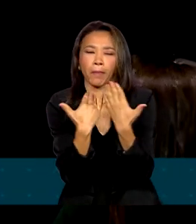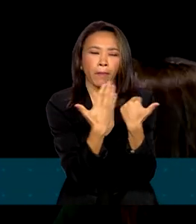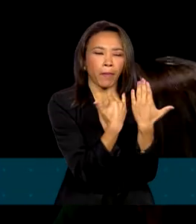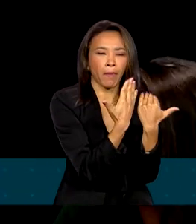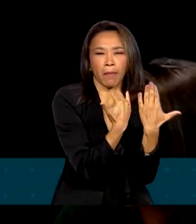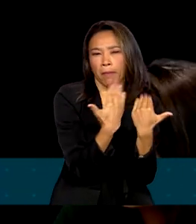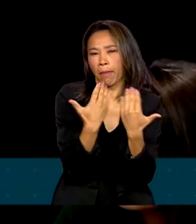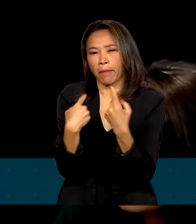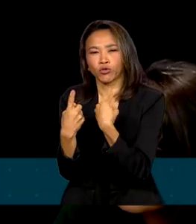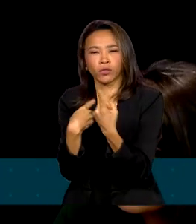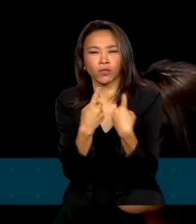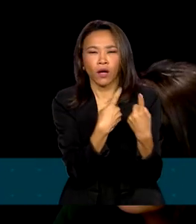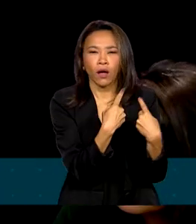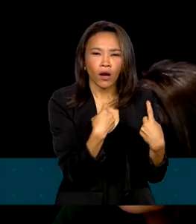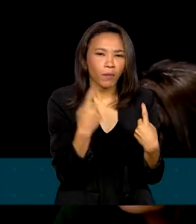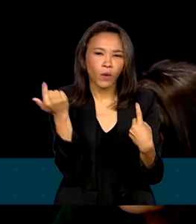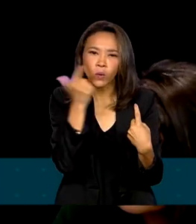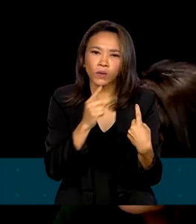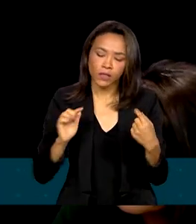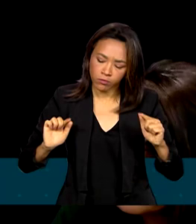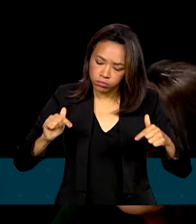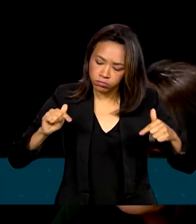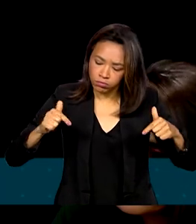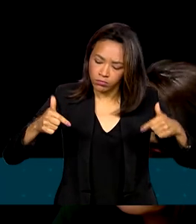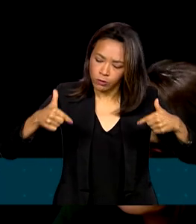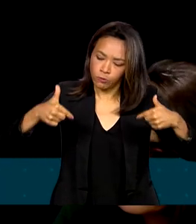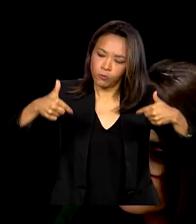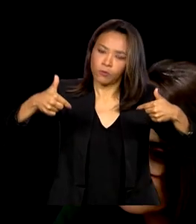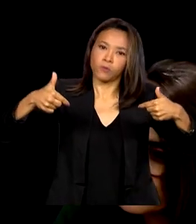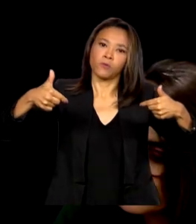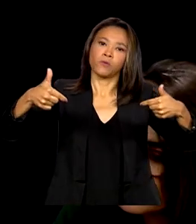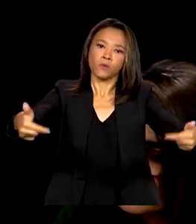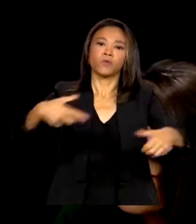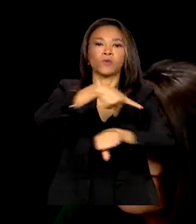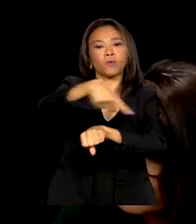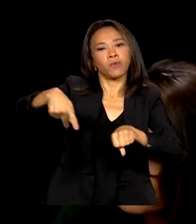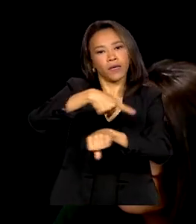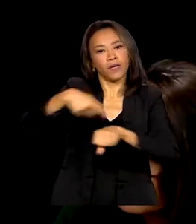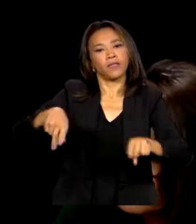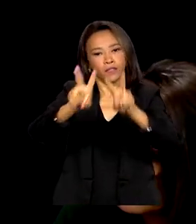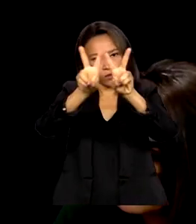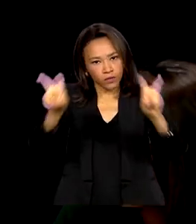avançarmos no fortalecimento do Estado brasileiro e da pauta dos trabalhadores.